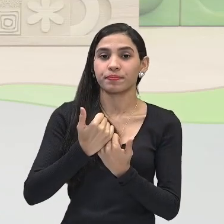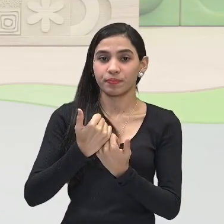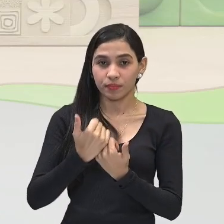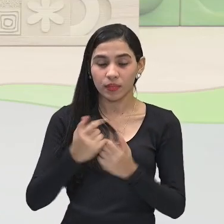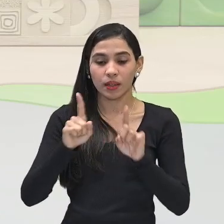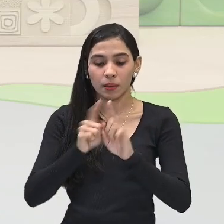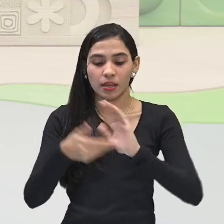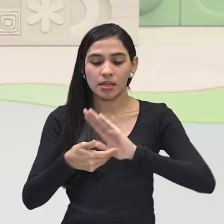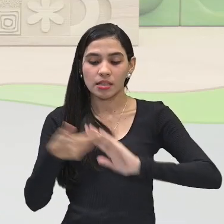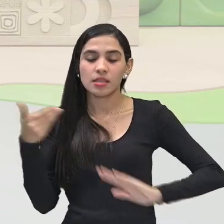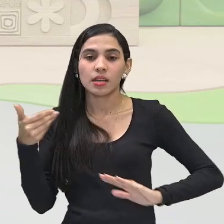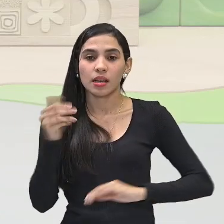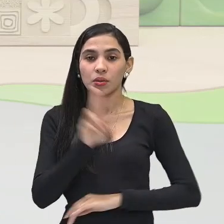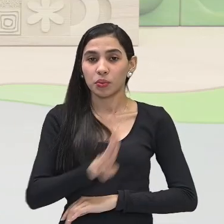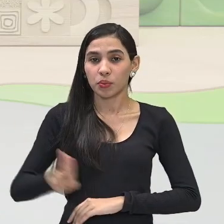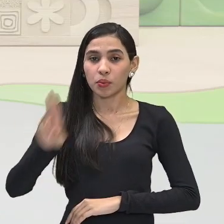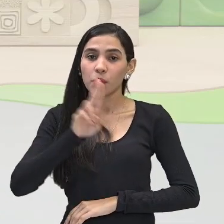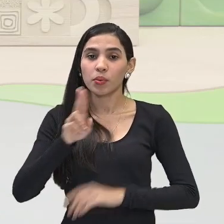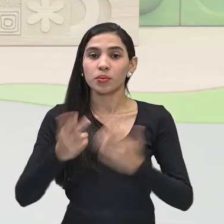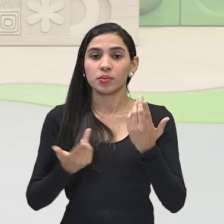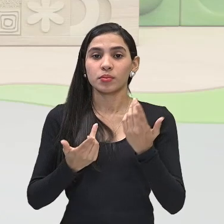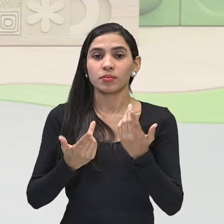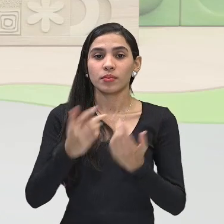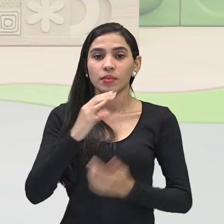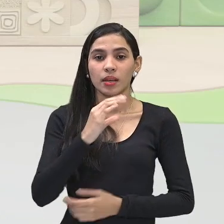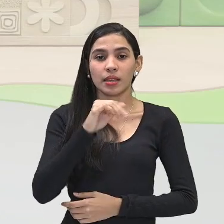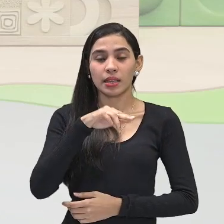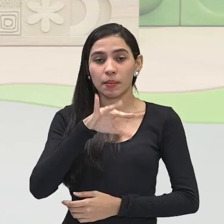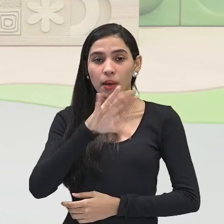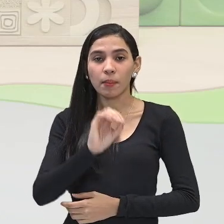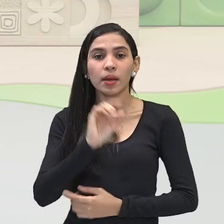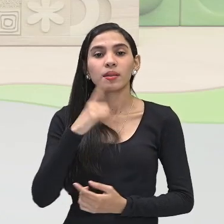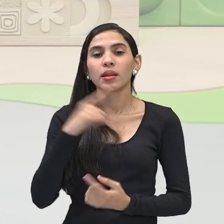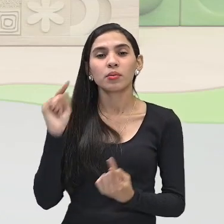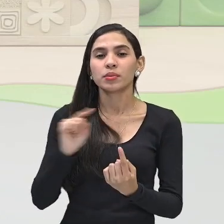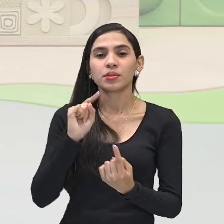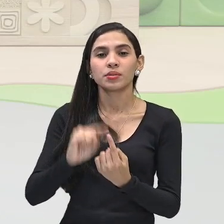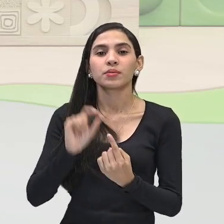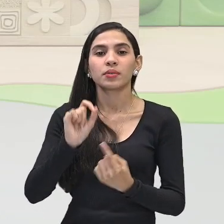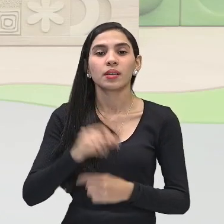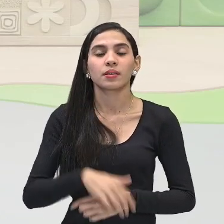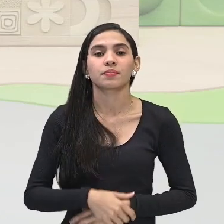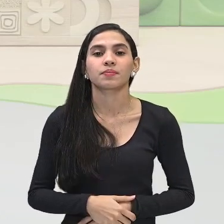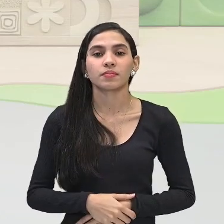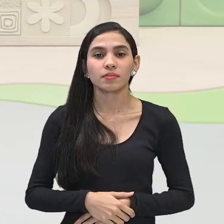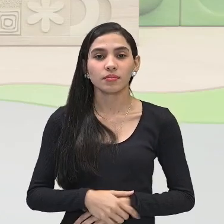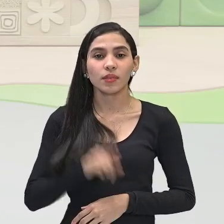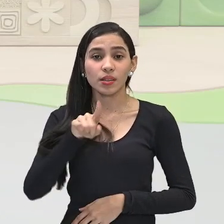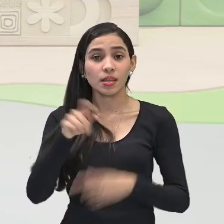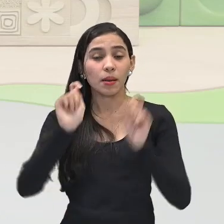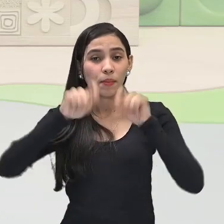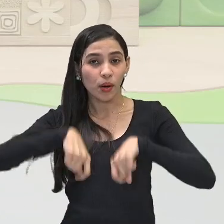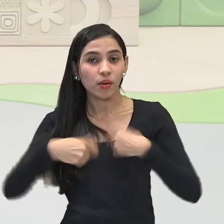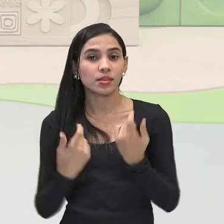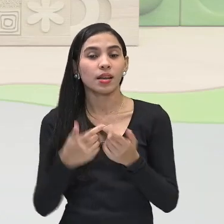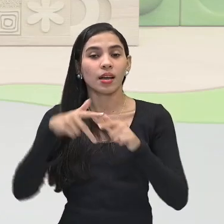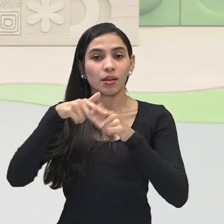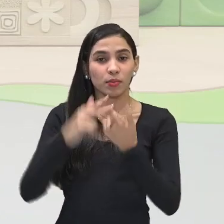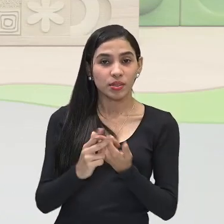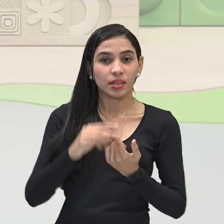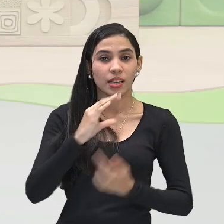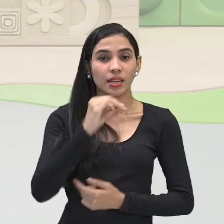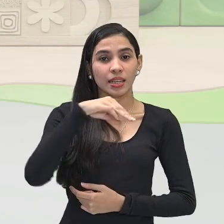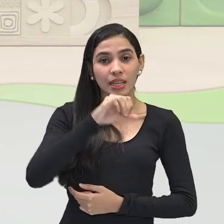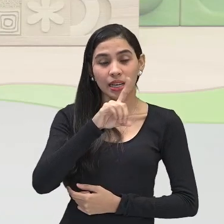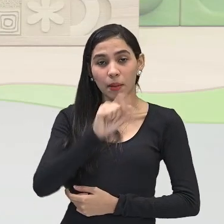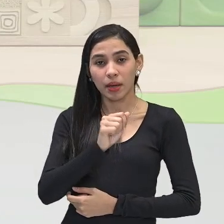retirados do uso desses equipamentos para que, então, né, possa permitir a recuperação dessa camada